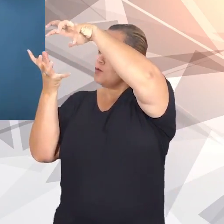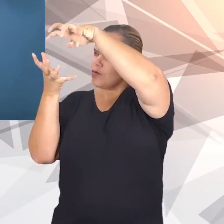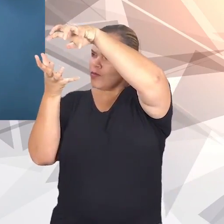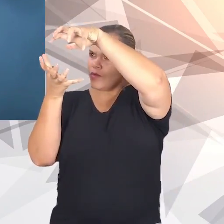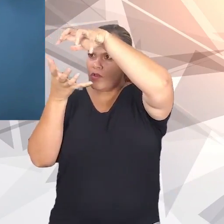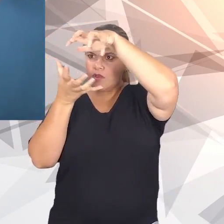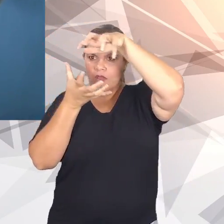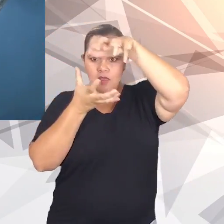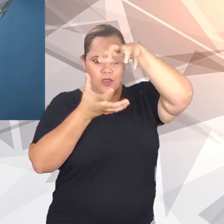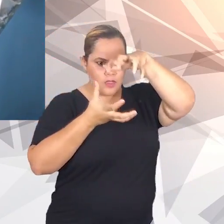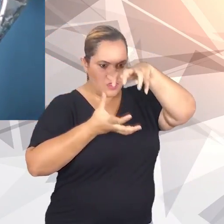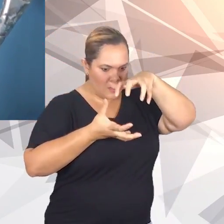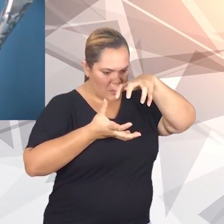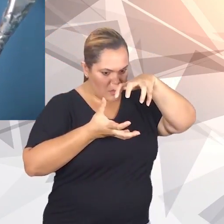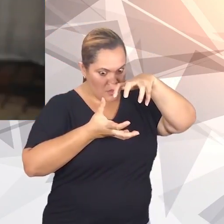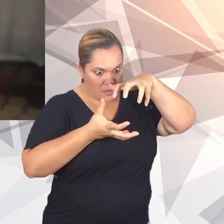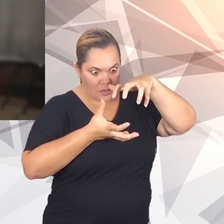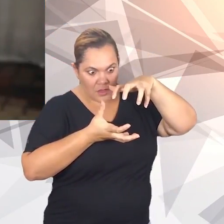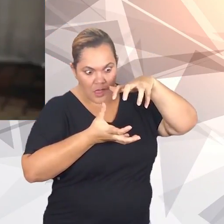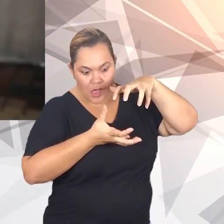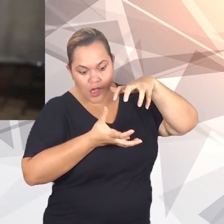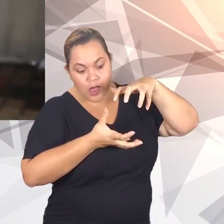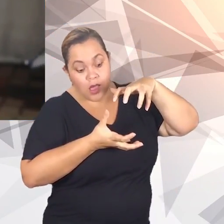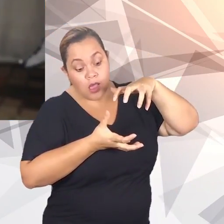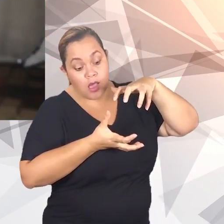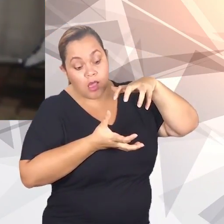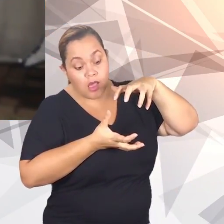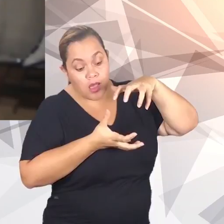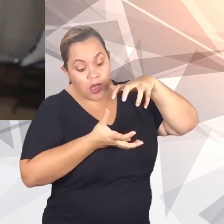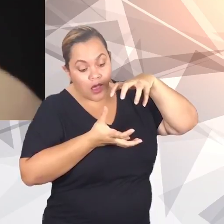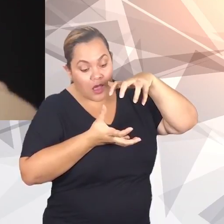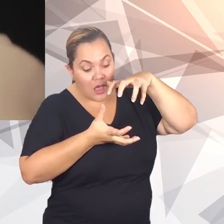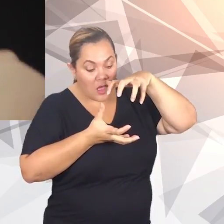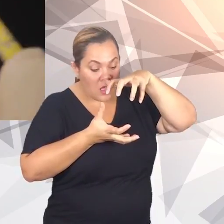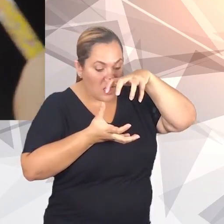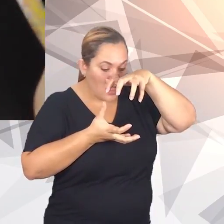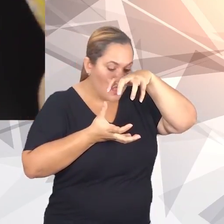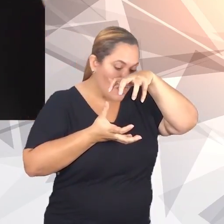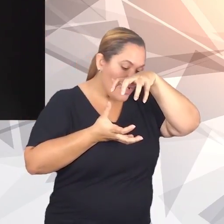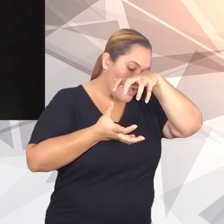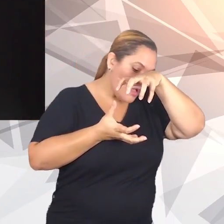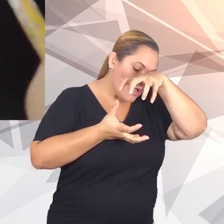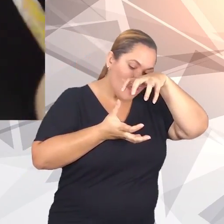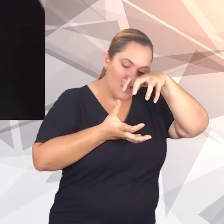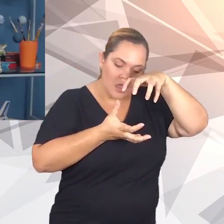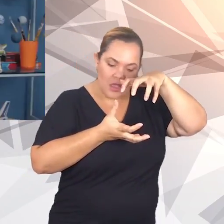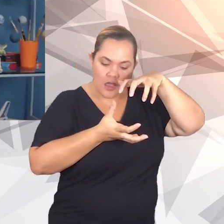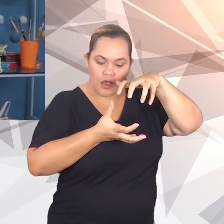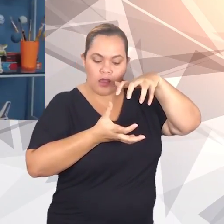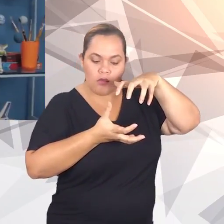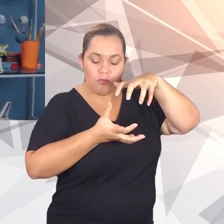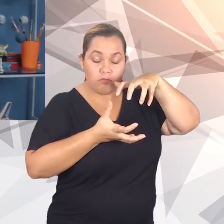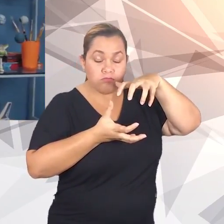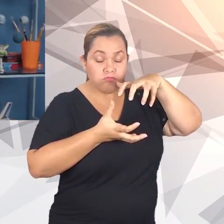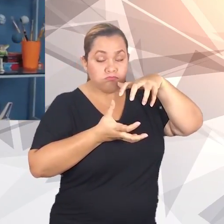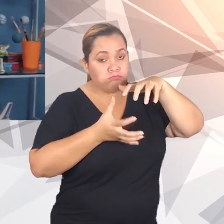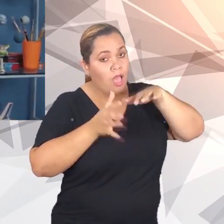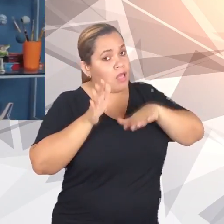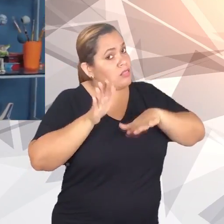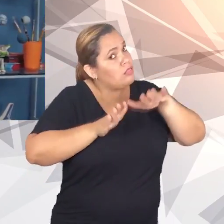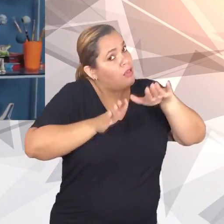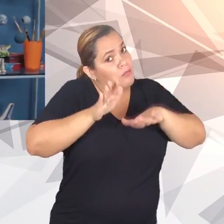Pesquisar os planetas. Observar tudo o que existe no universo. E um dia,